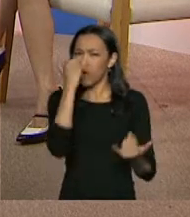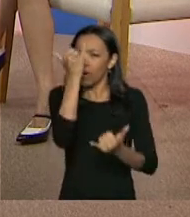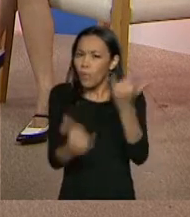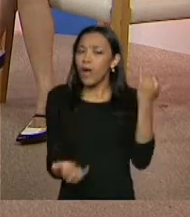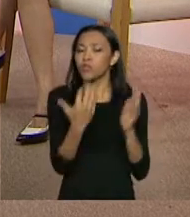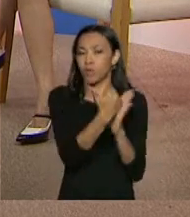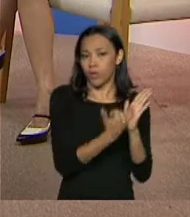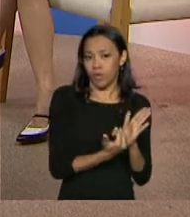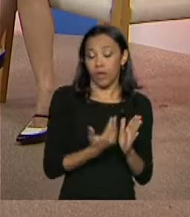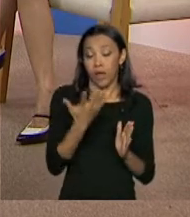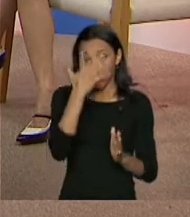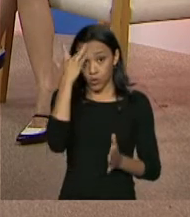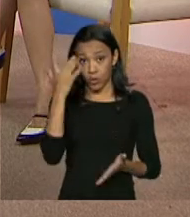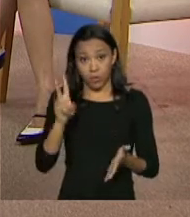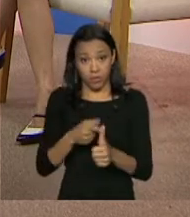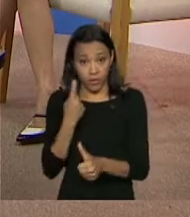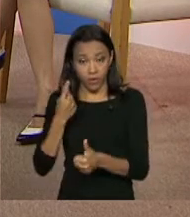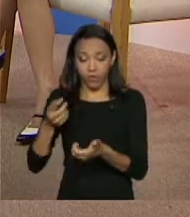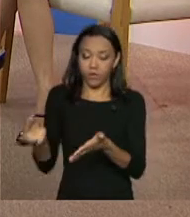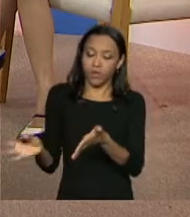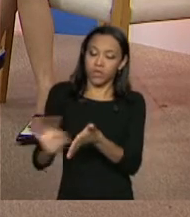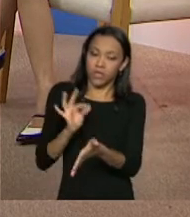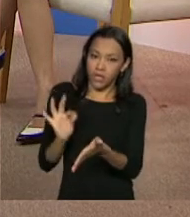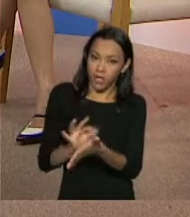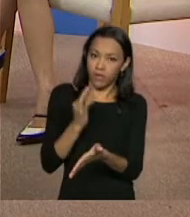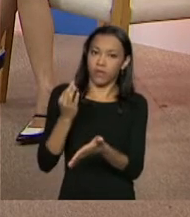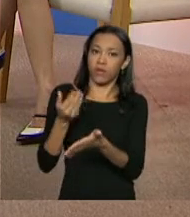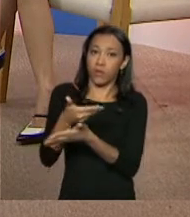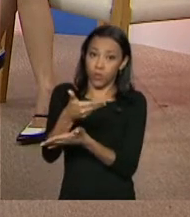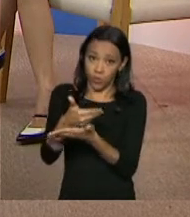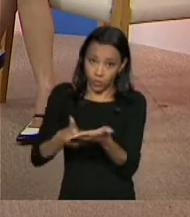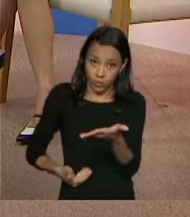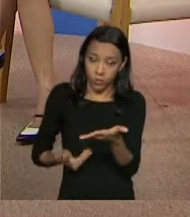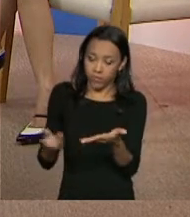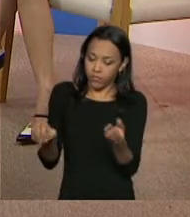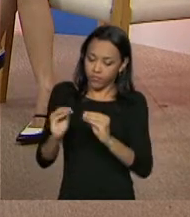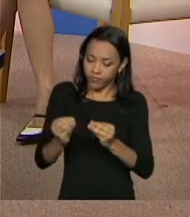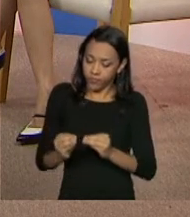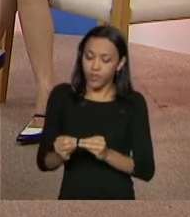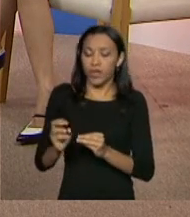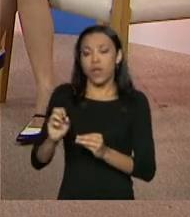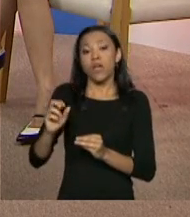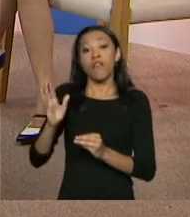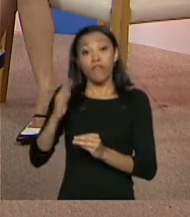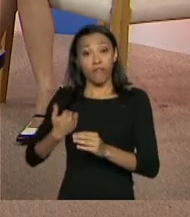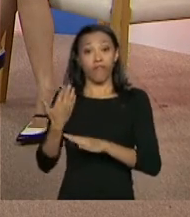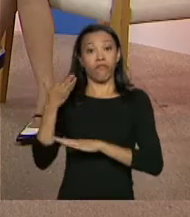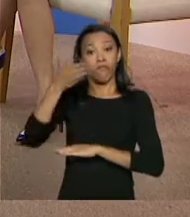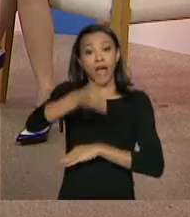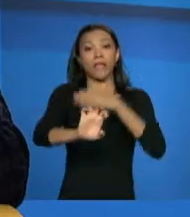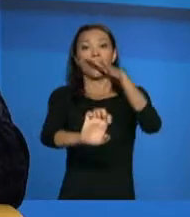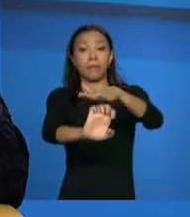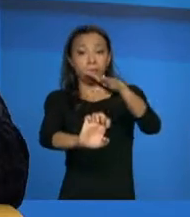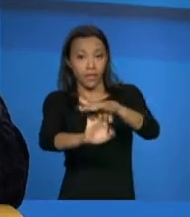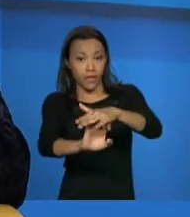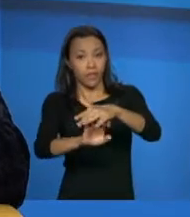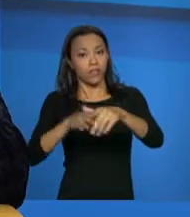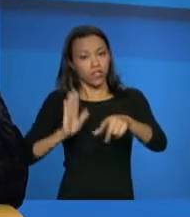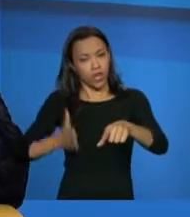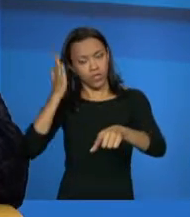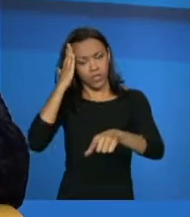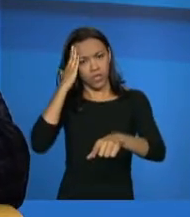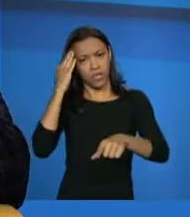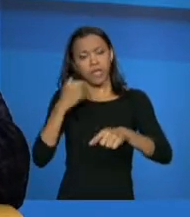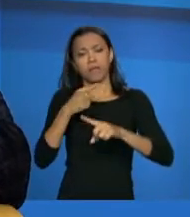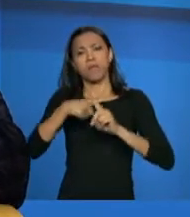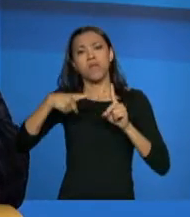faz o cadastro, ou vai na concessionária, né? Eu já sei que eu tenho direito, eu tenho que ter até meio salário mínimo, renda familiar.